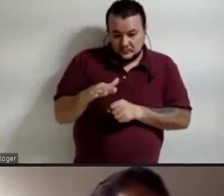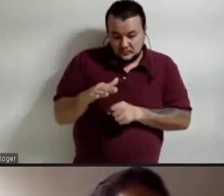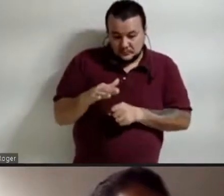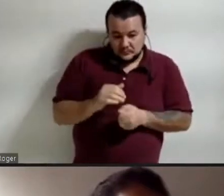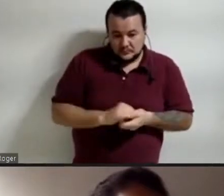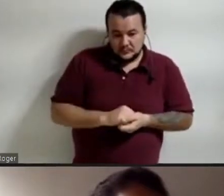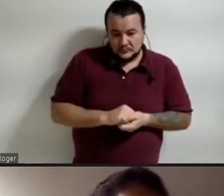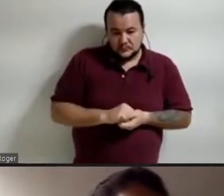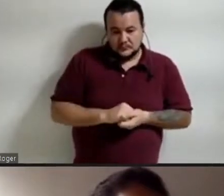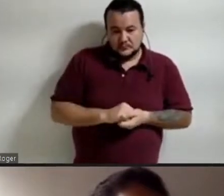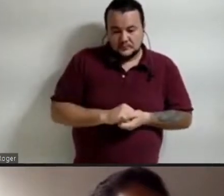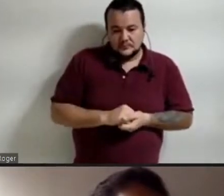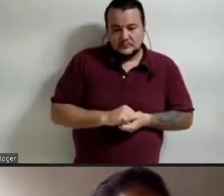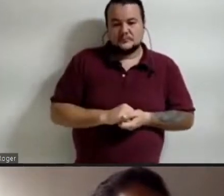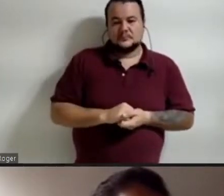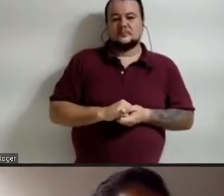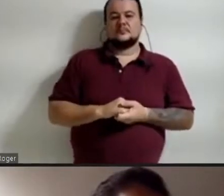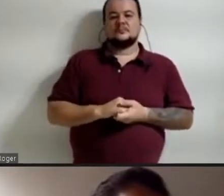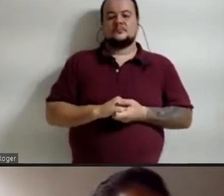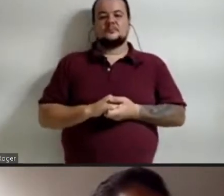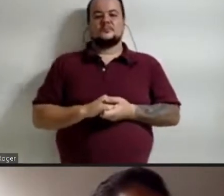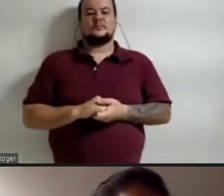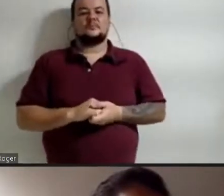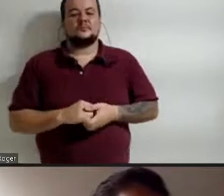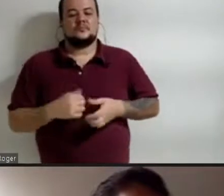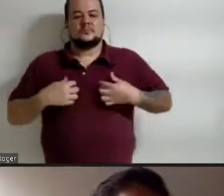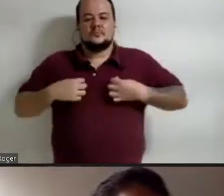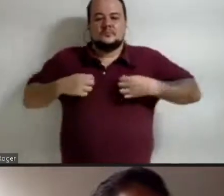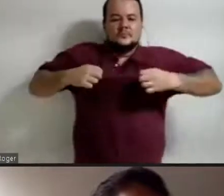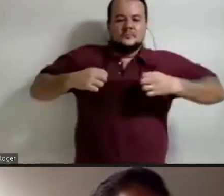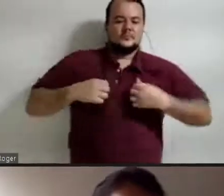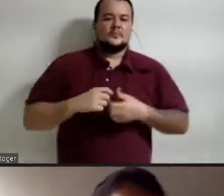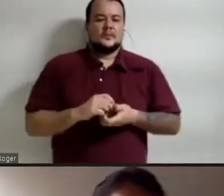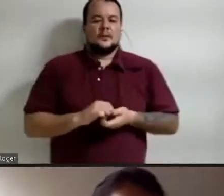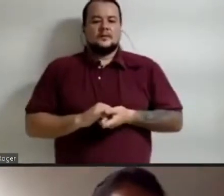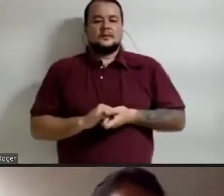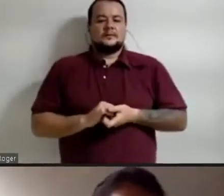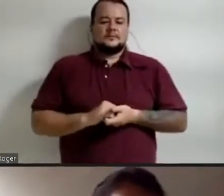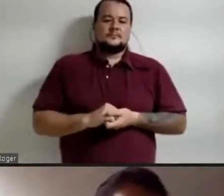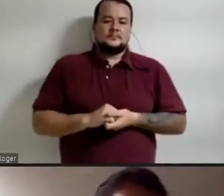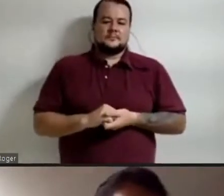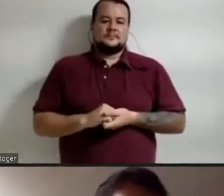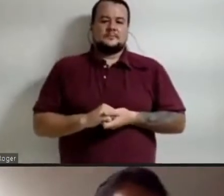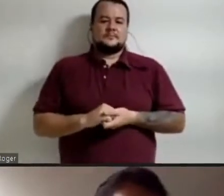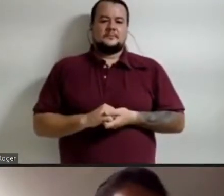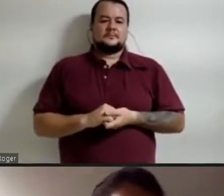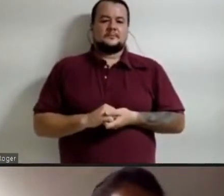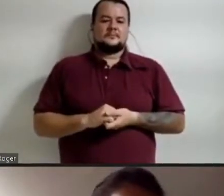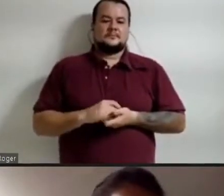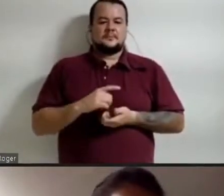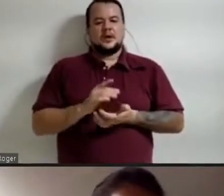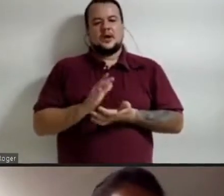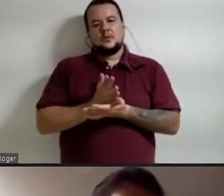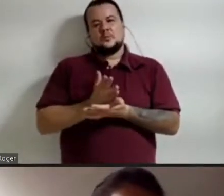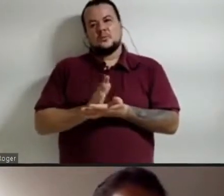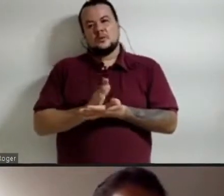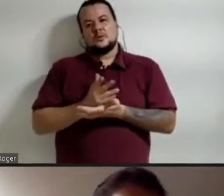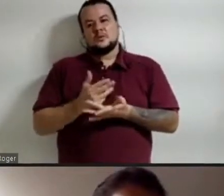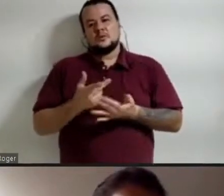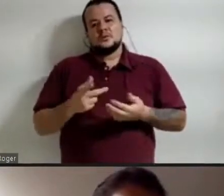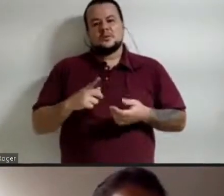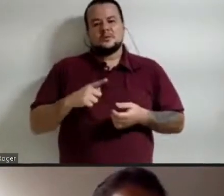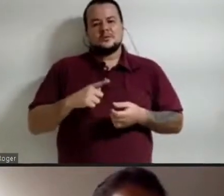então, é algo que a gente está tateando, mas exatamente